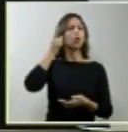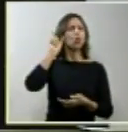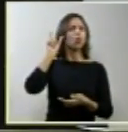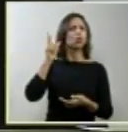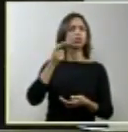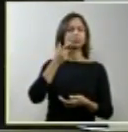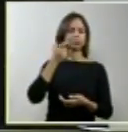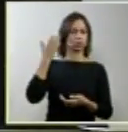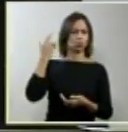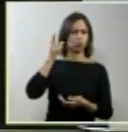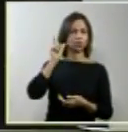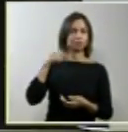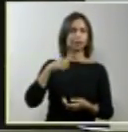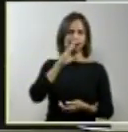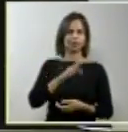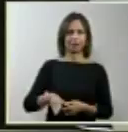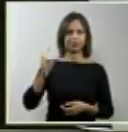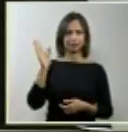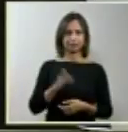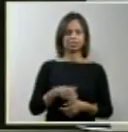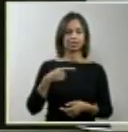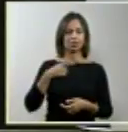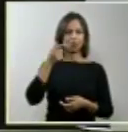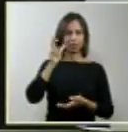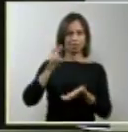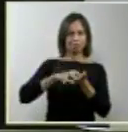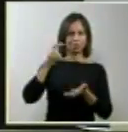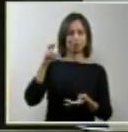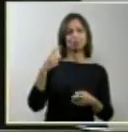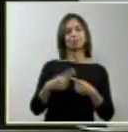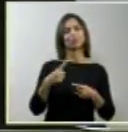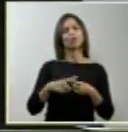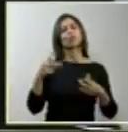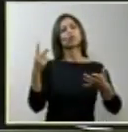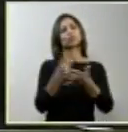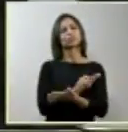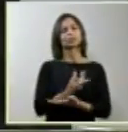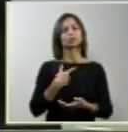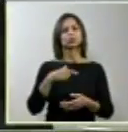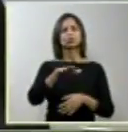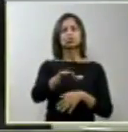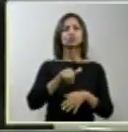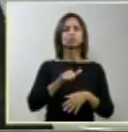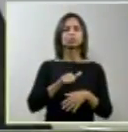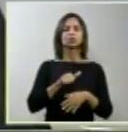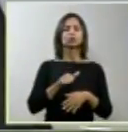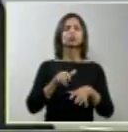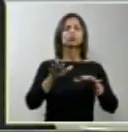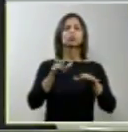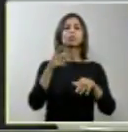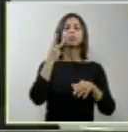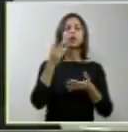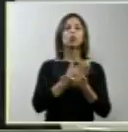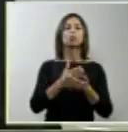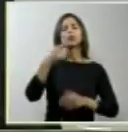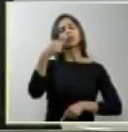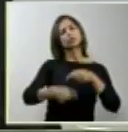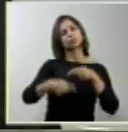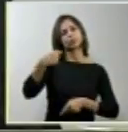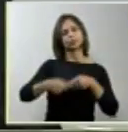que seria realizada ontem pela manhã, já que houve uma convocação para começarmos a